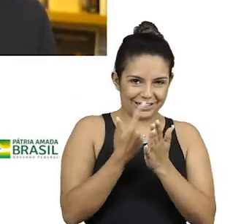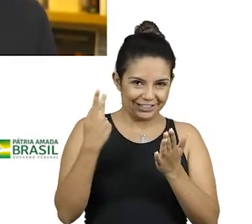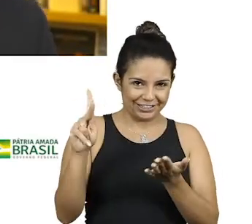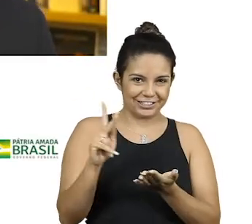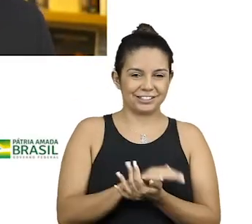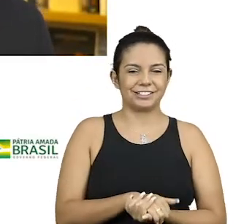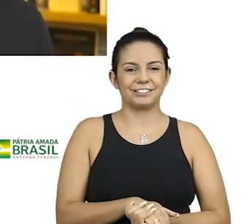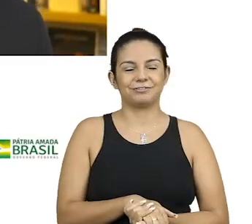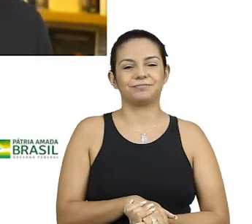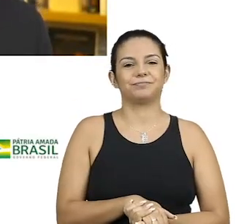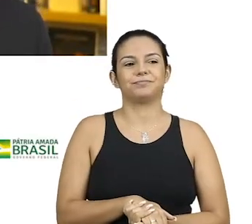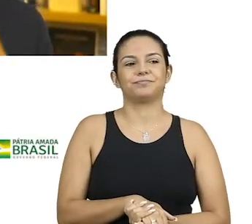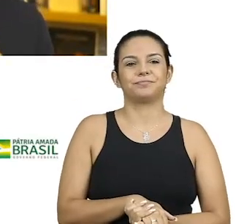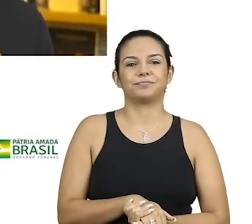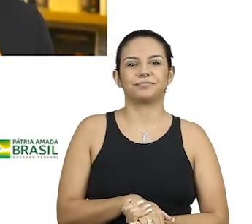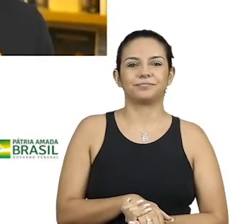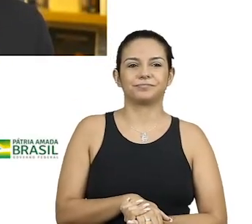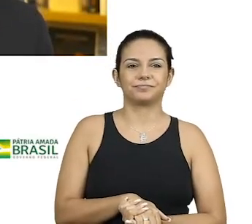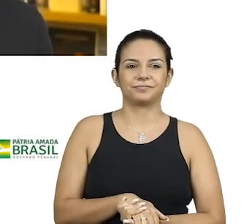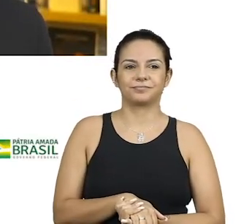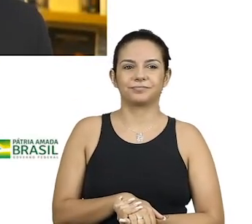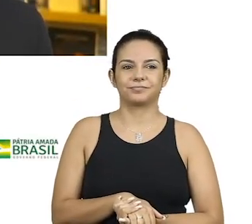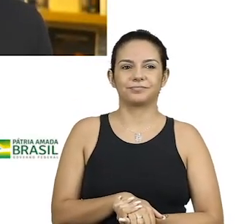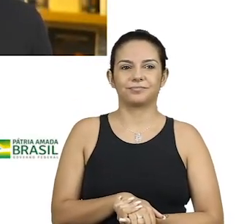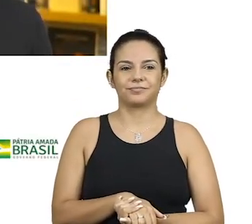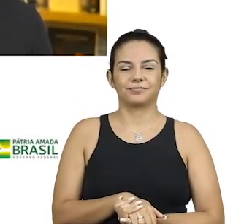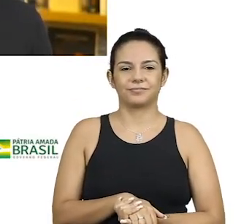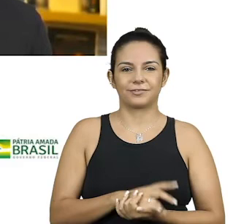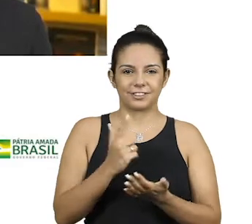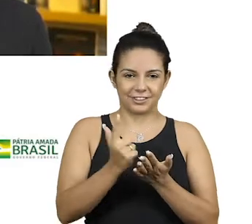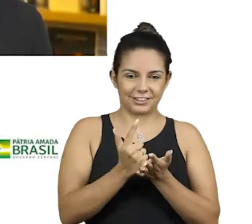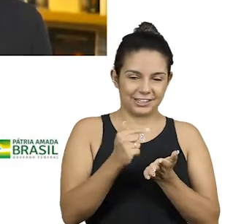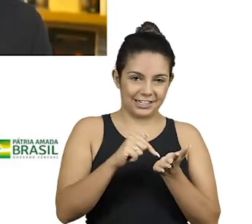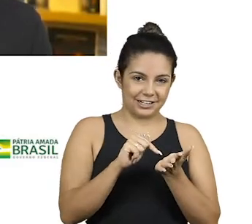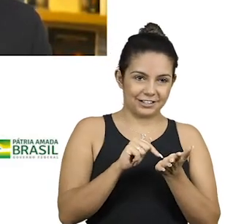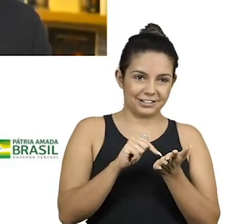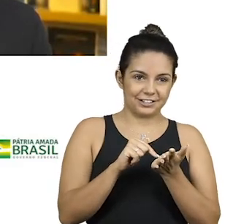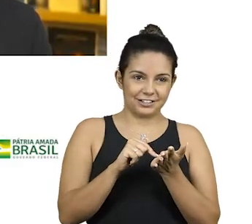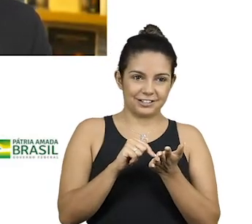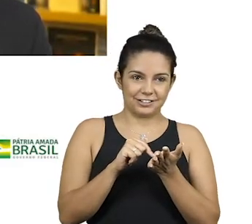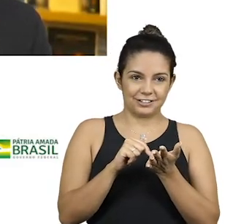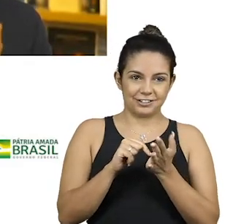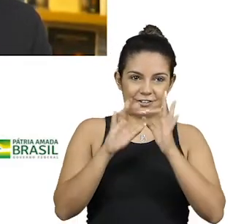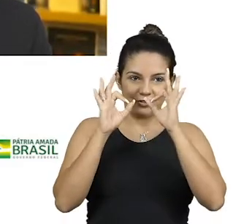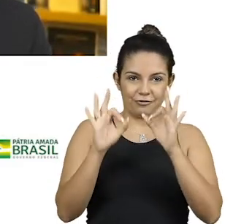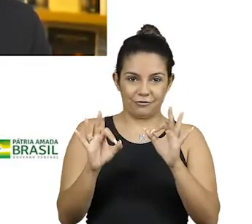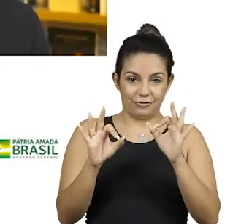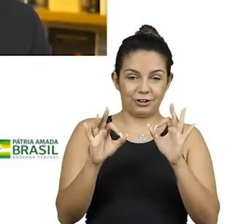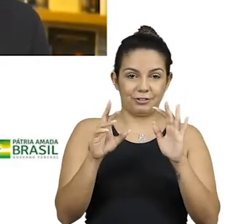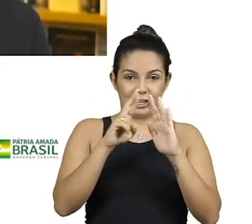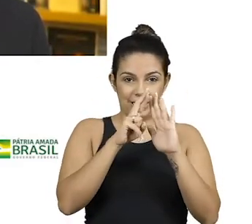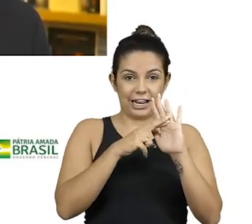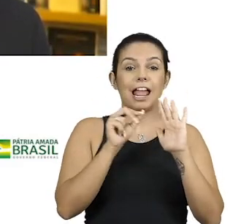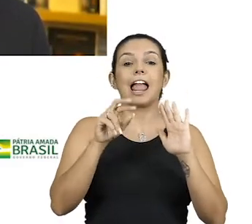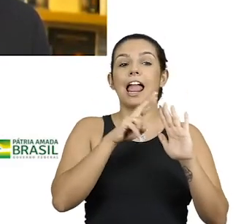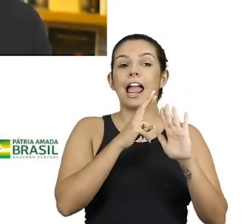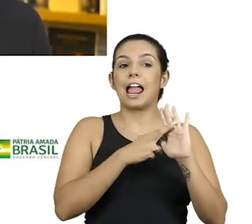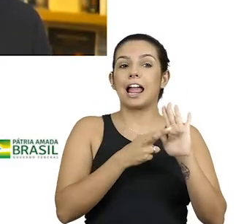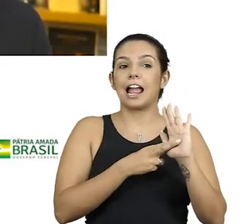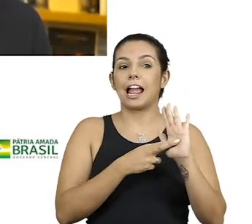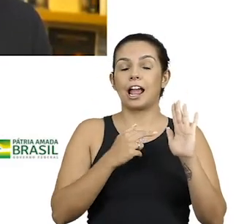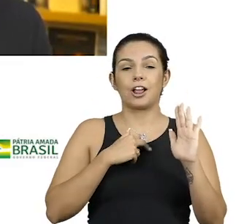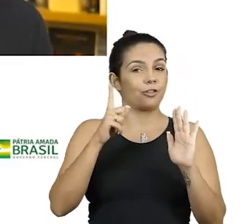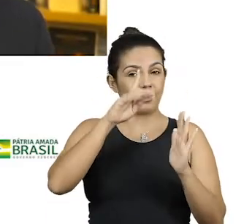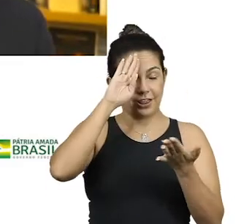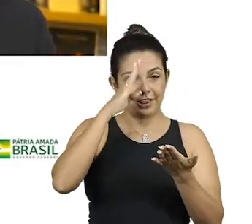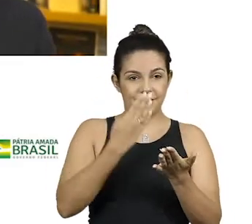espectador do livro. Eu acho que esse livro é uma exceção que confirma a regra. Que regra? Eu não